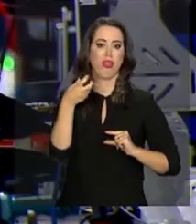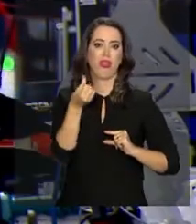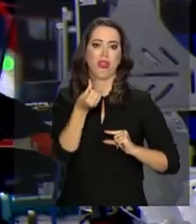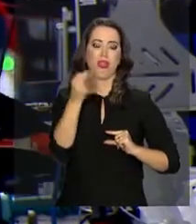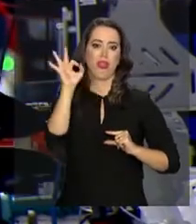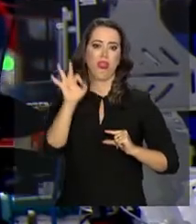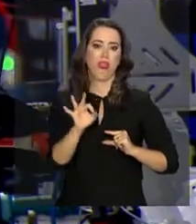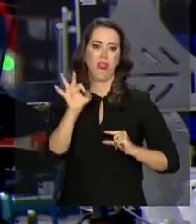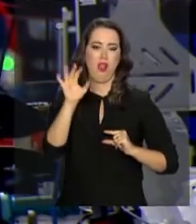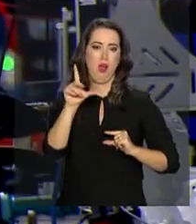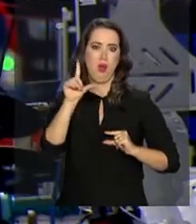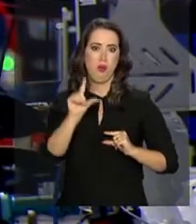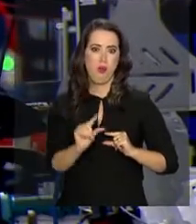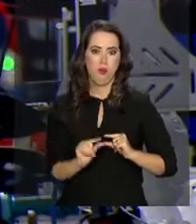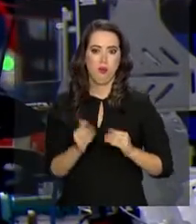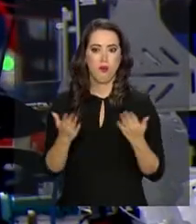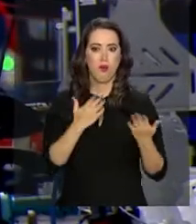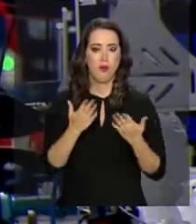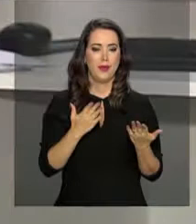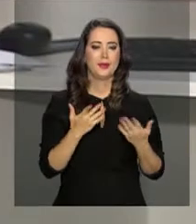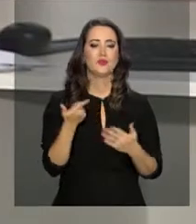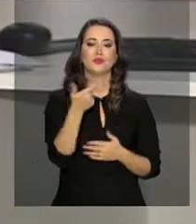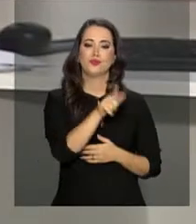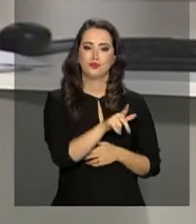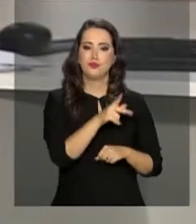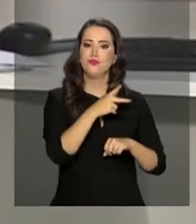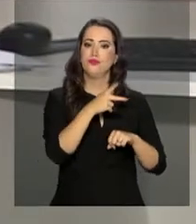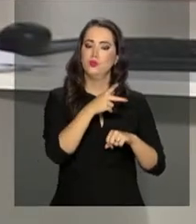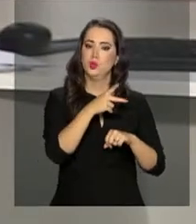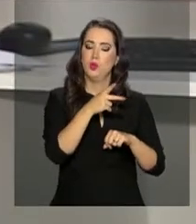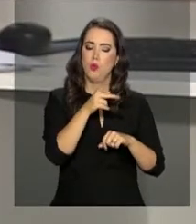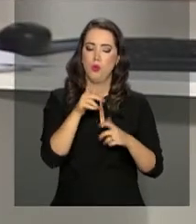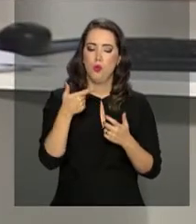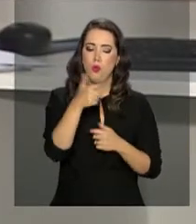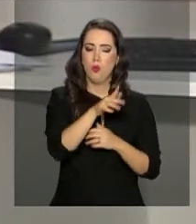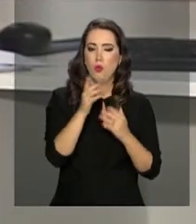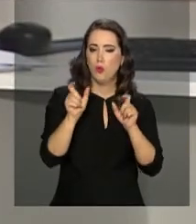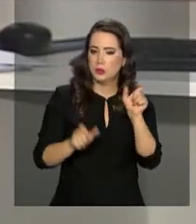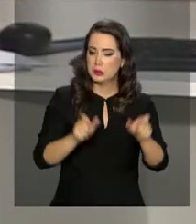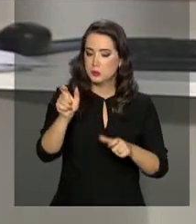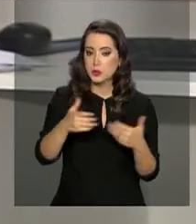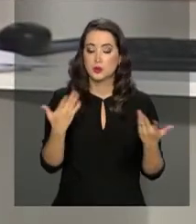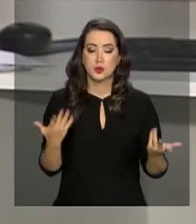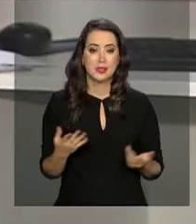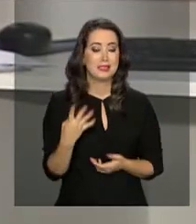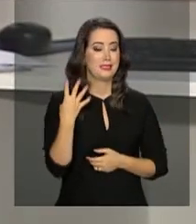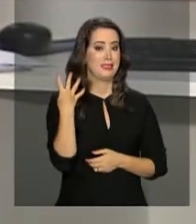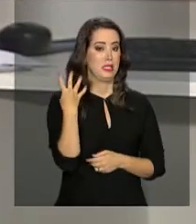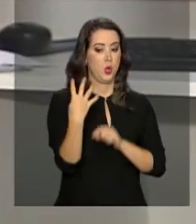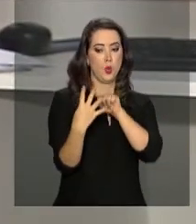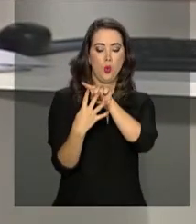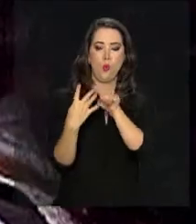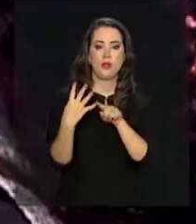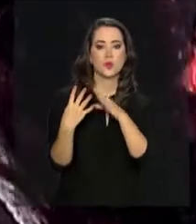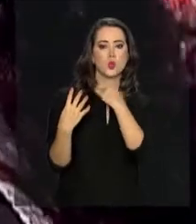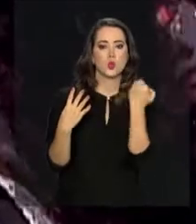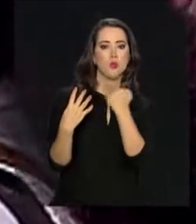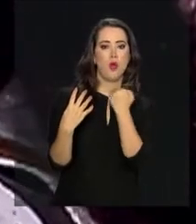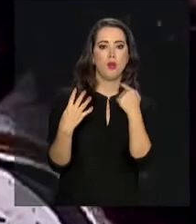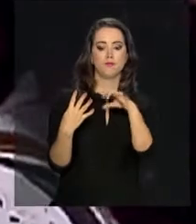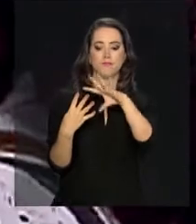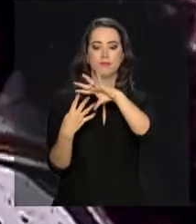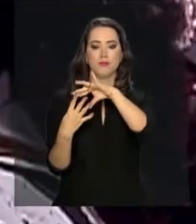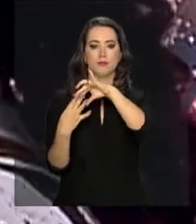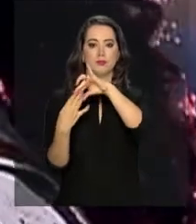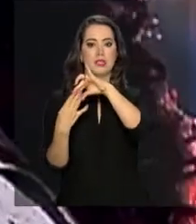% menor que o da população não negra. E a cada quatro jovens assassinados, três são negros. Mas